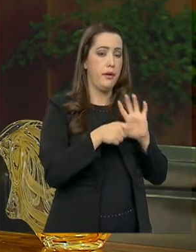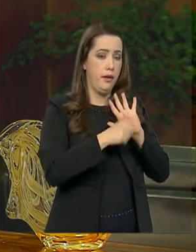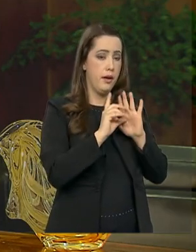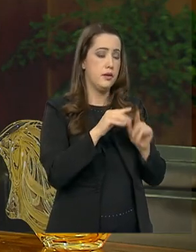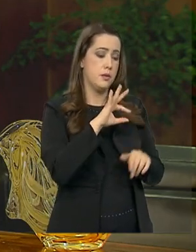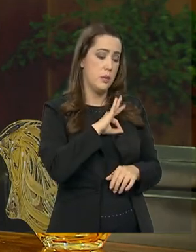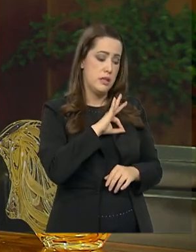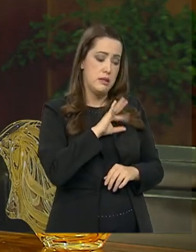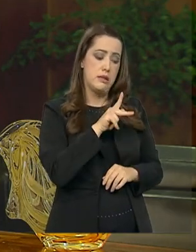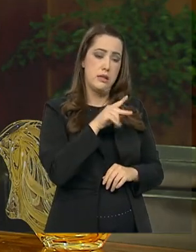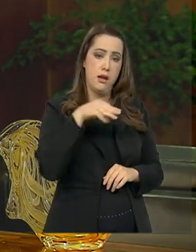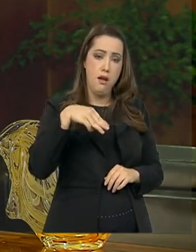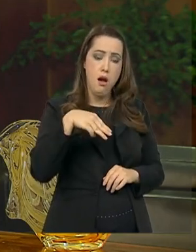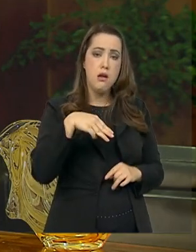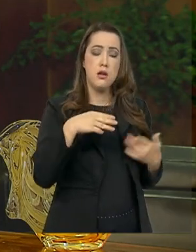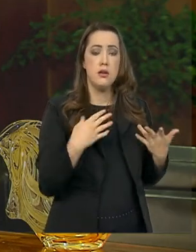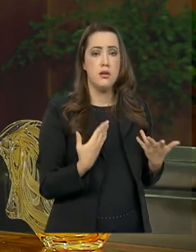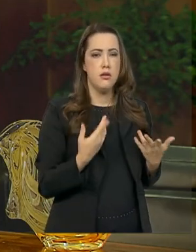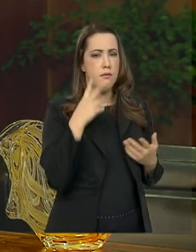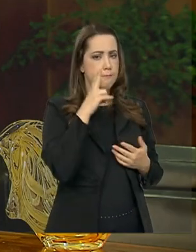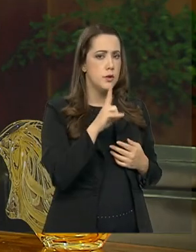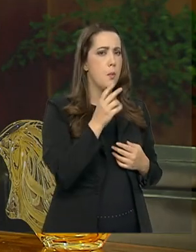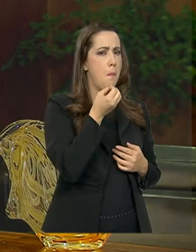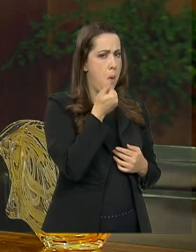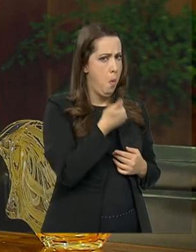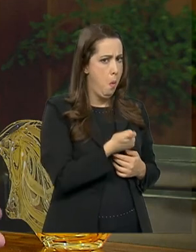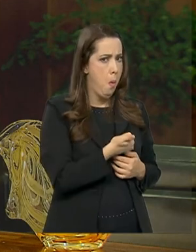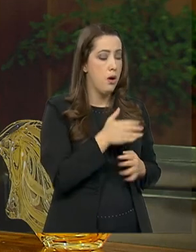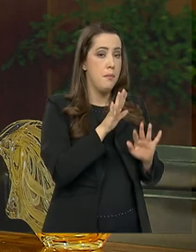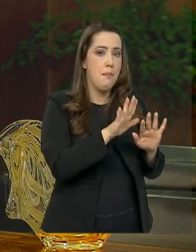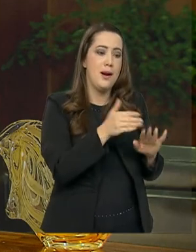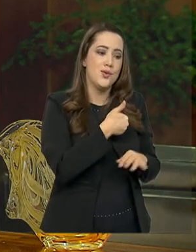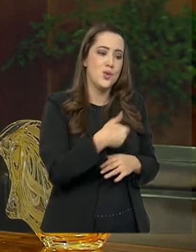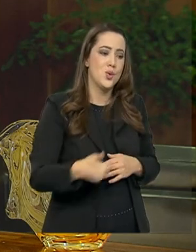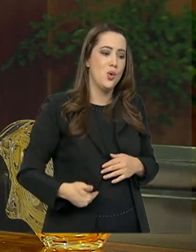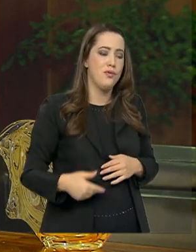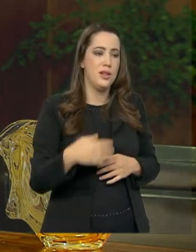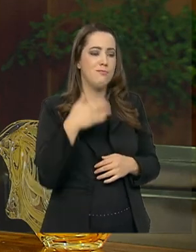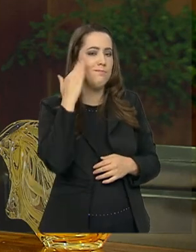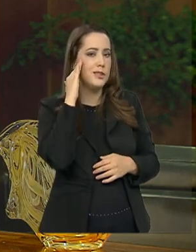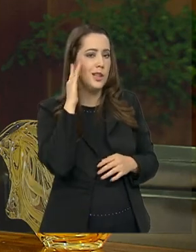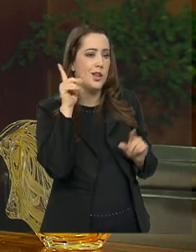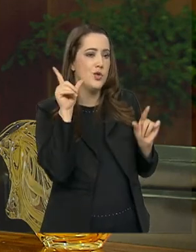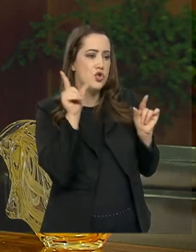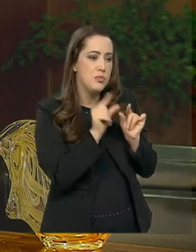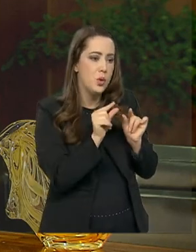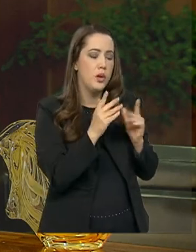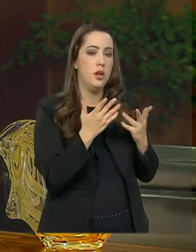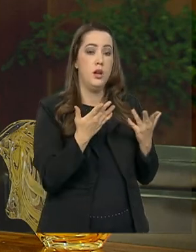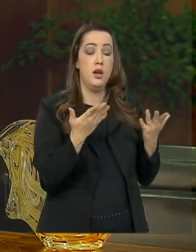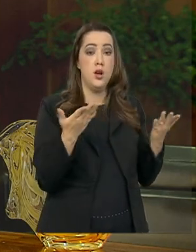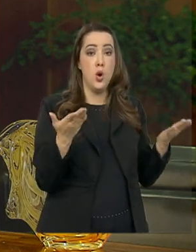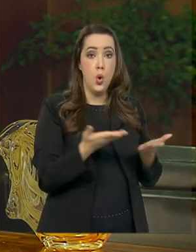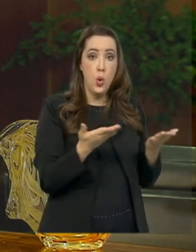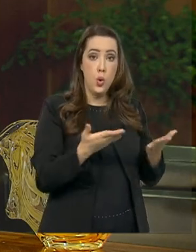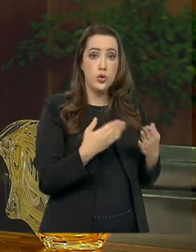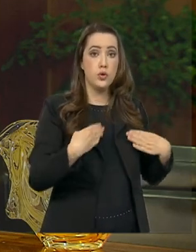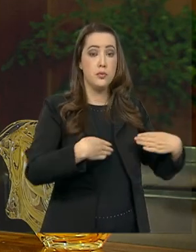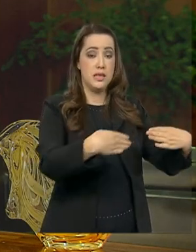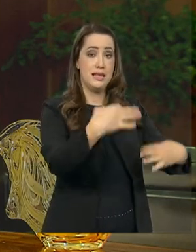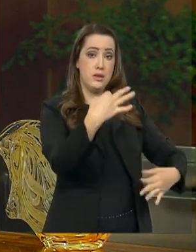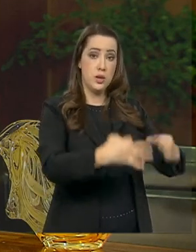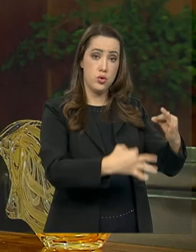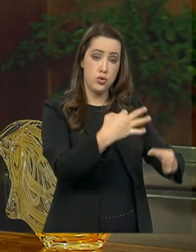do Distrito Federal, vi como positiva a criação, mas o governo entendeu no primeiro momento de reduzir e concentrar. Hoje, o Ministério da